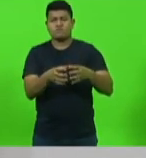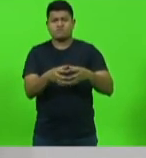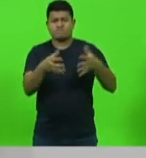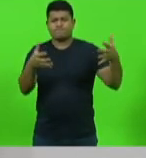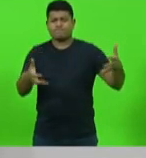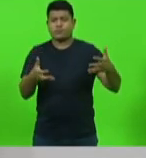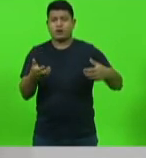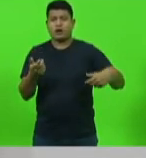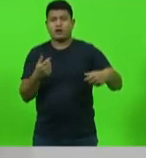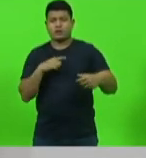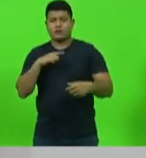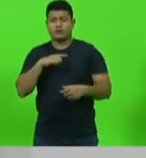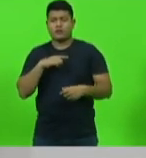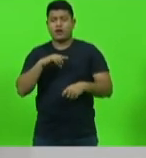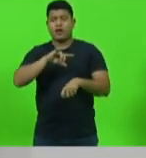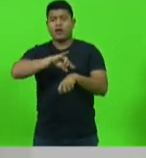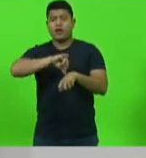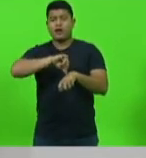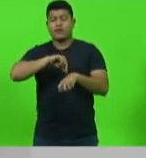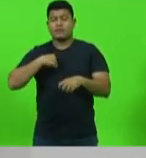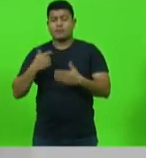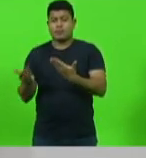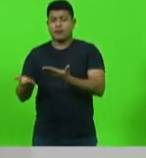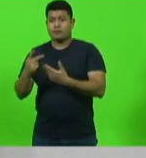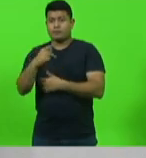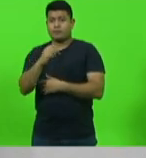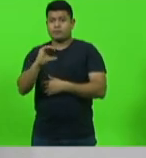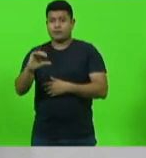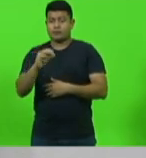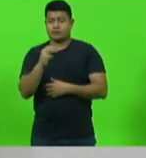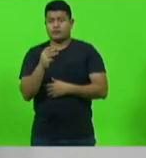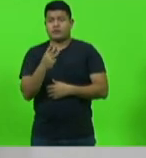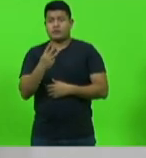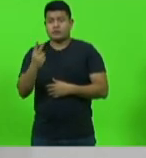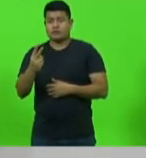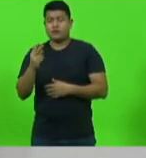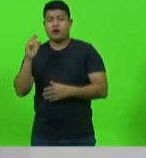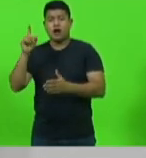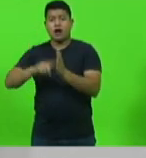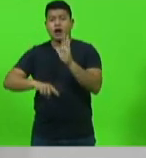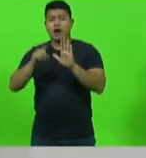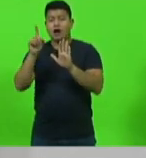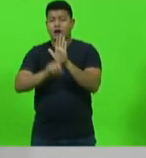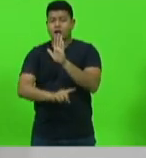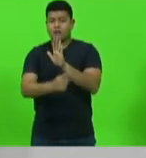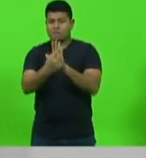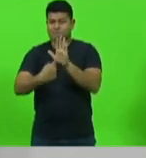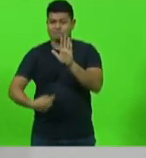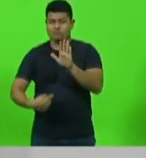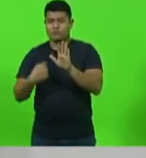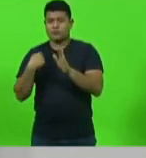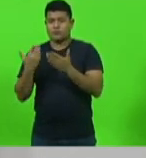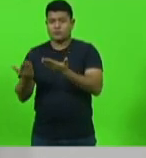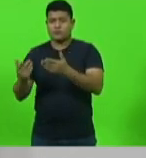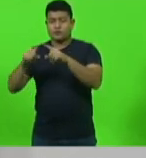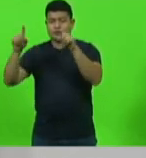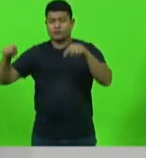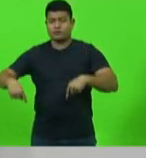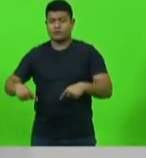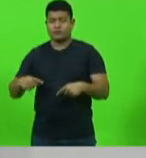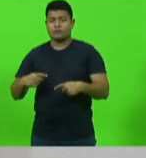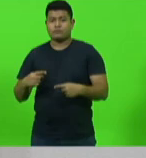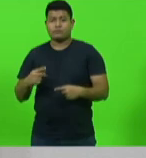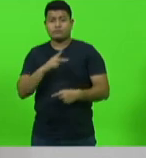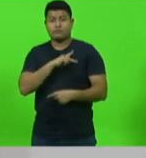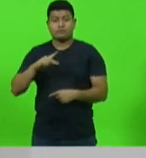32 elimina o servidor público efetivo, que é qualificado com estudo, formado, selecionado em concurso público